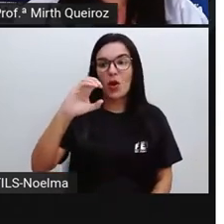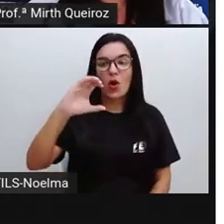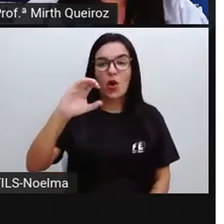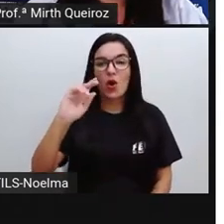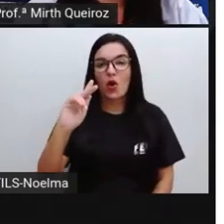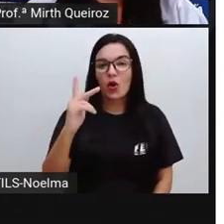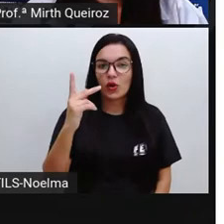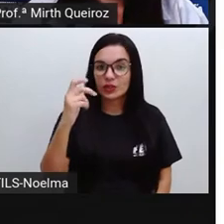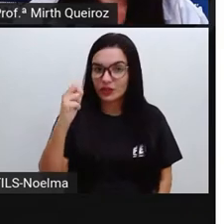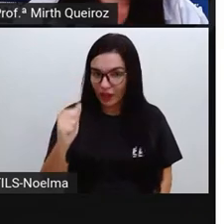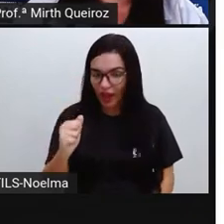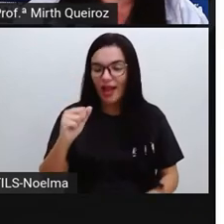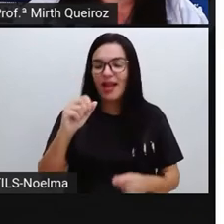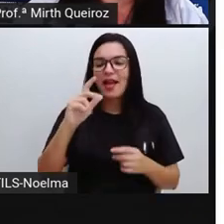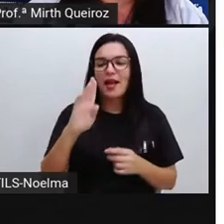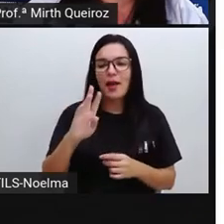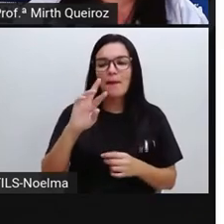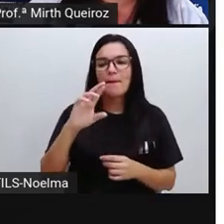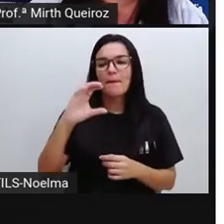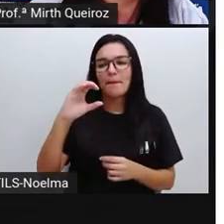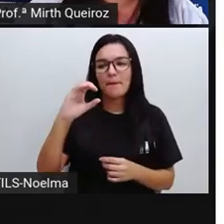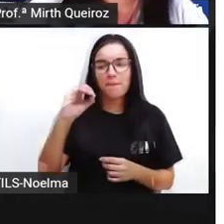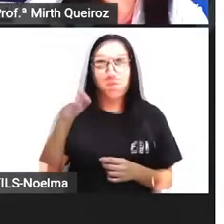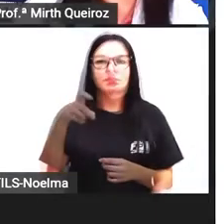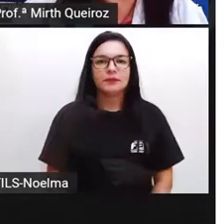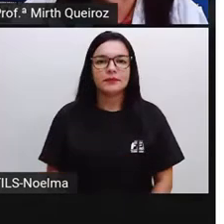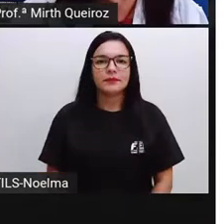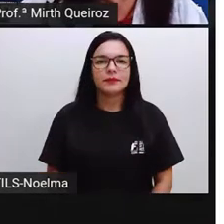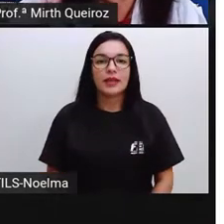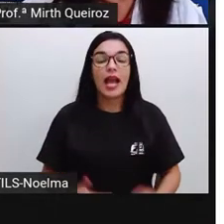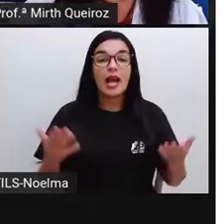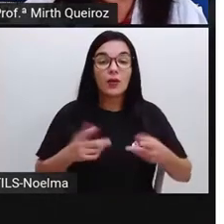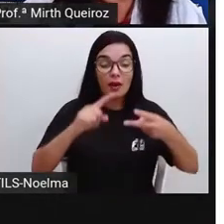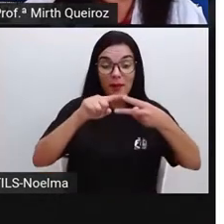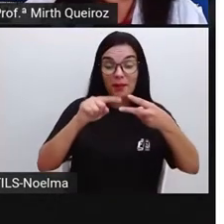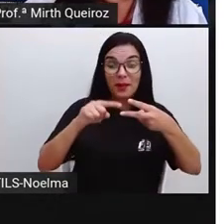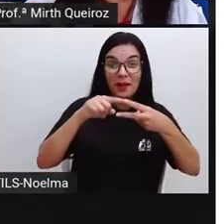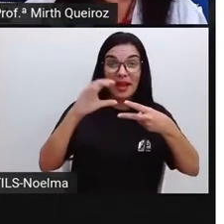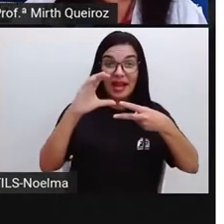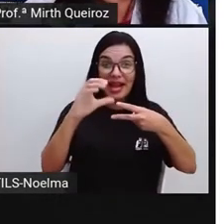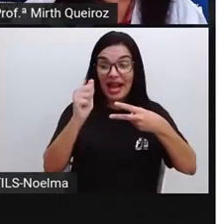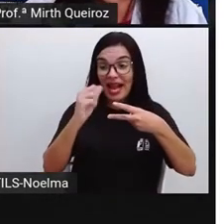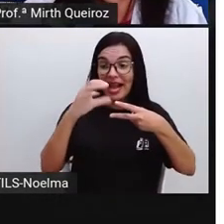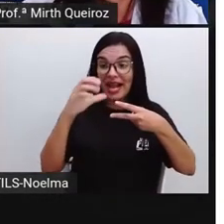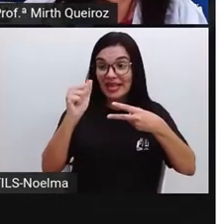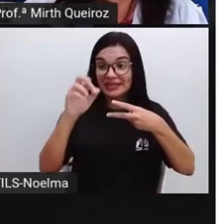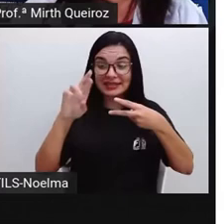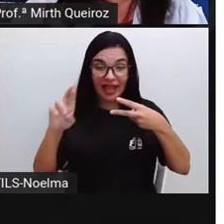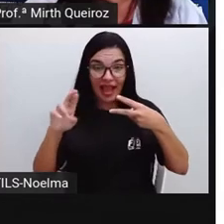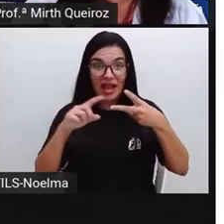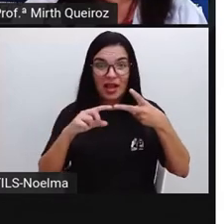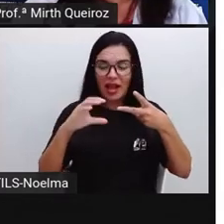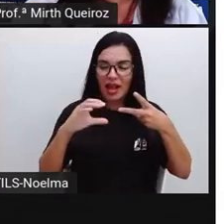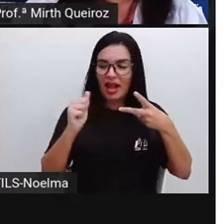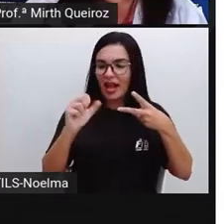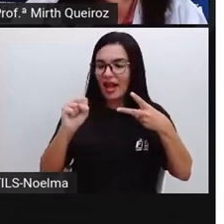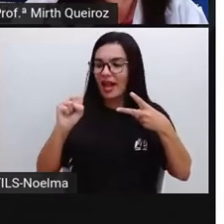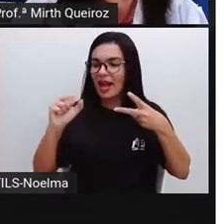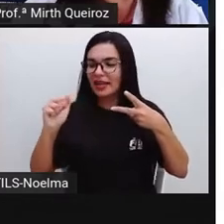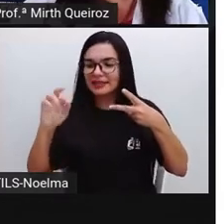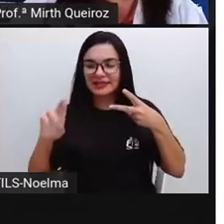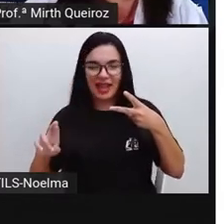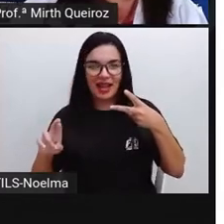porque indica um pincel grande, certo? Caçar com C cedilha e caçar com SS.